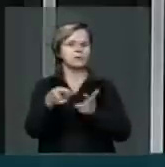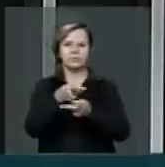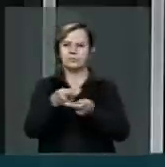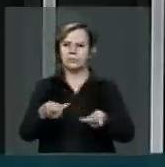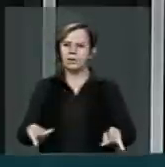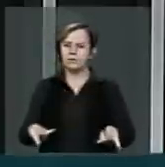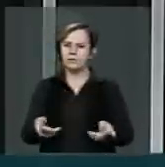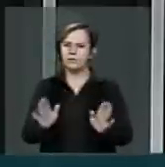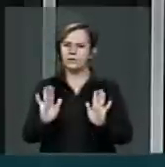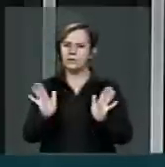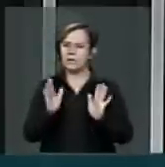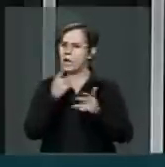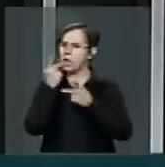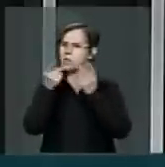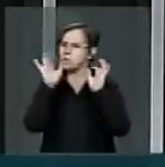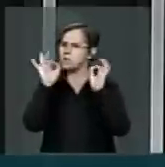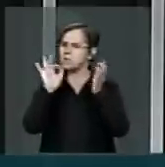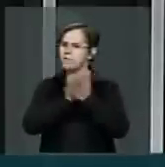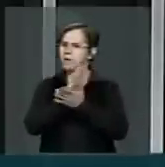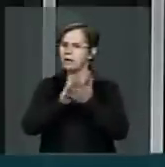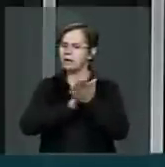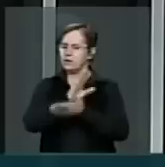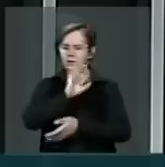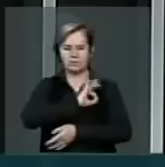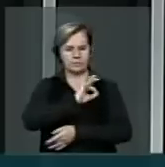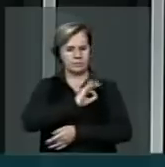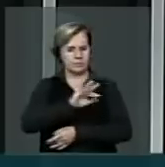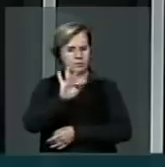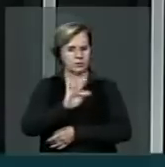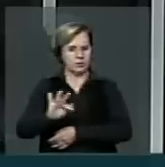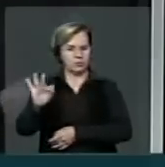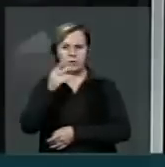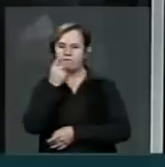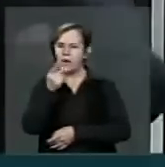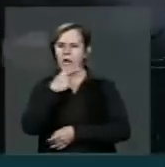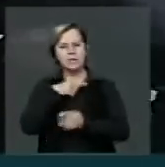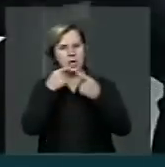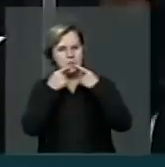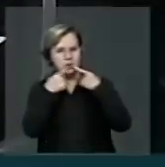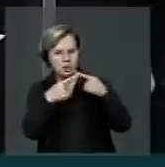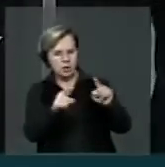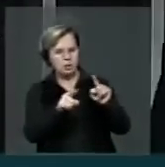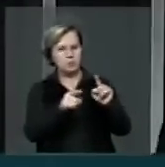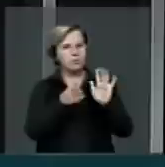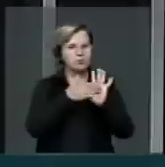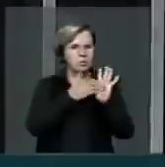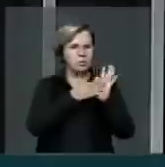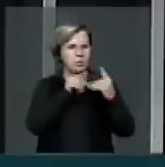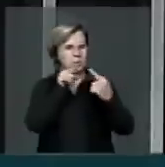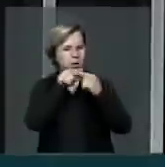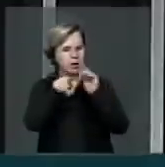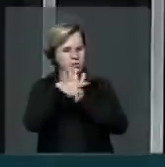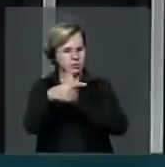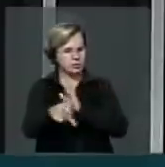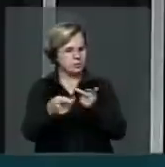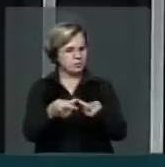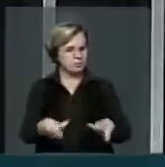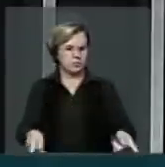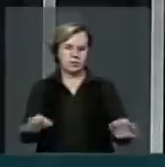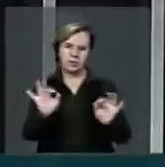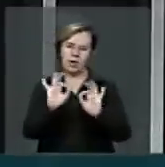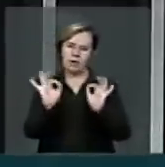não informaram policiais se há alguma denúncia algum propósito nessa visita os